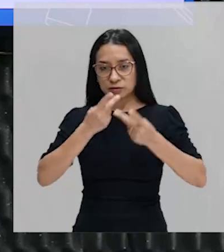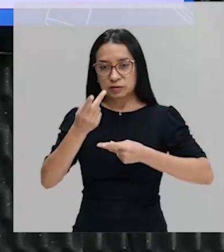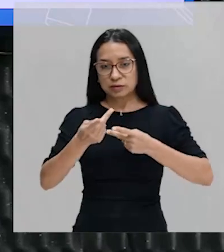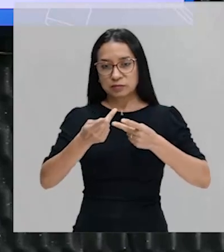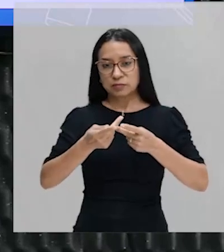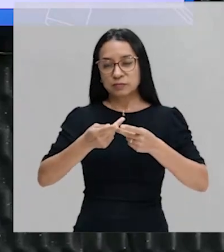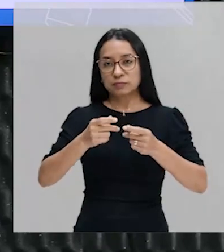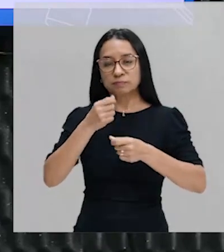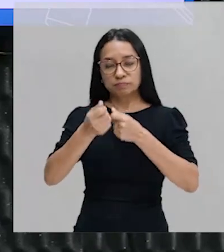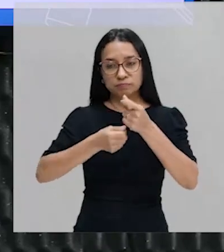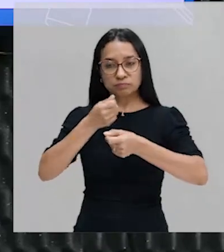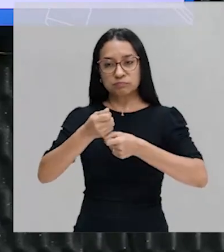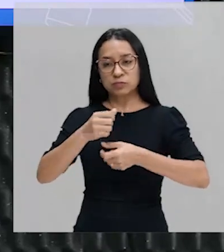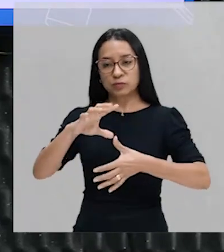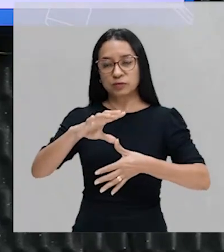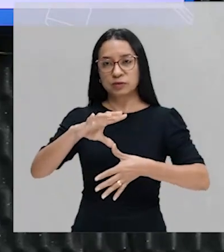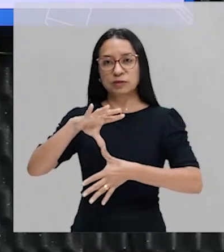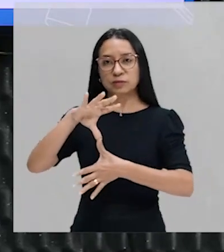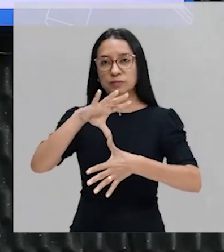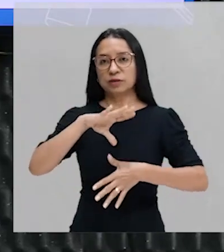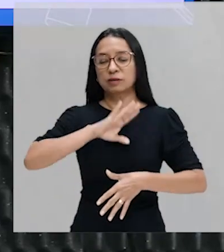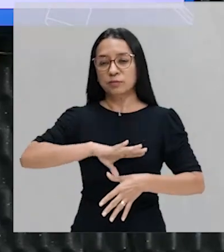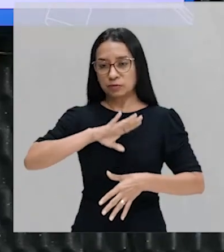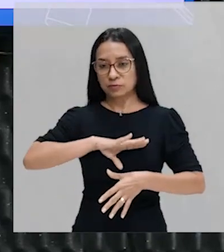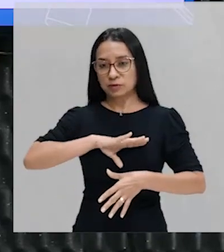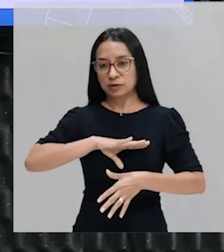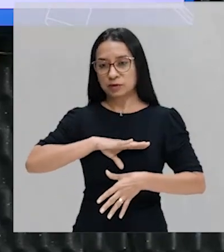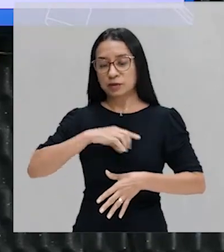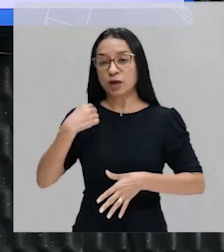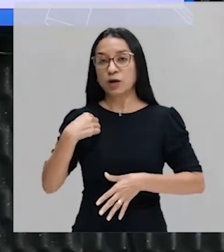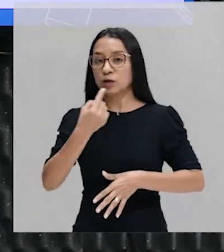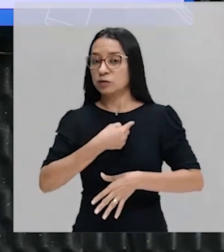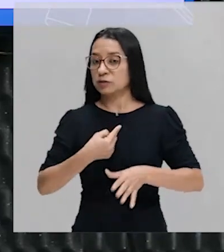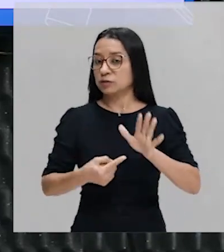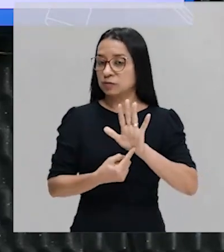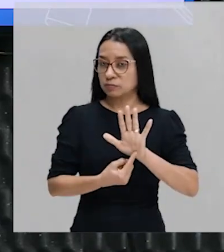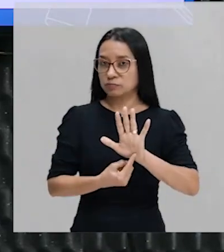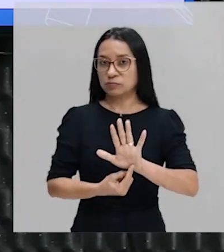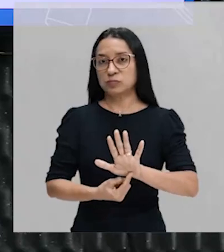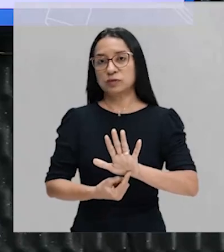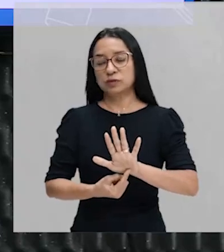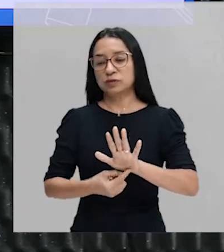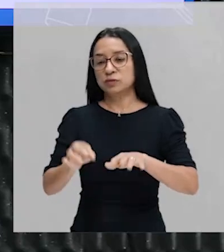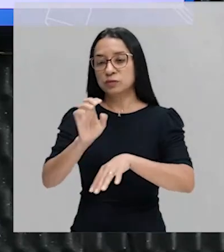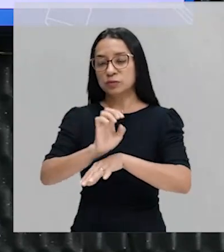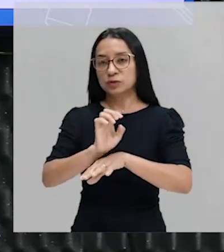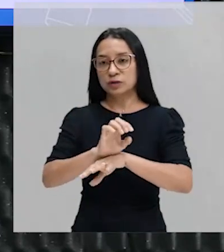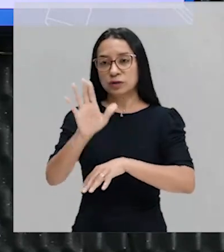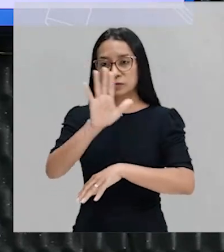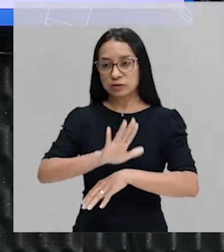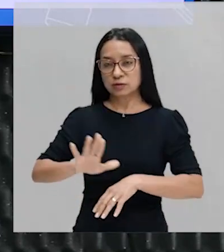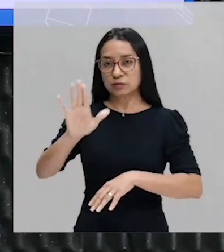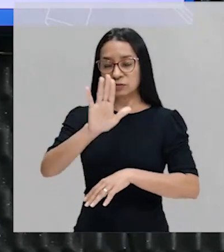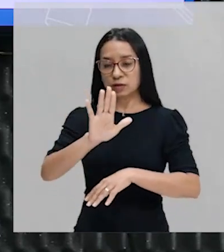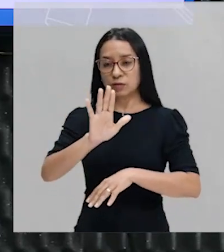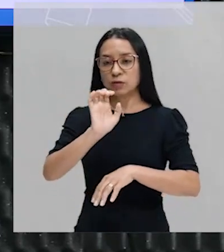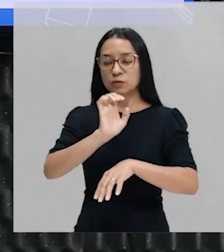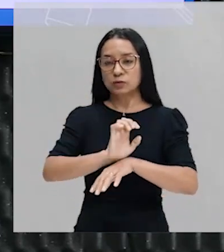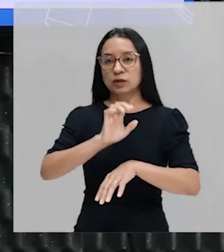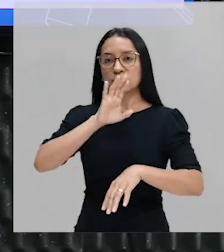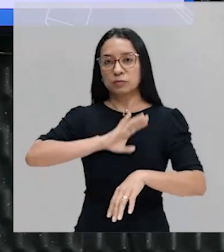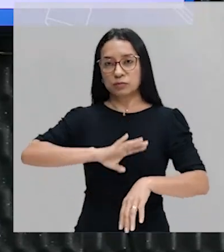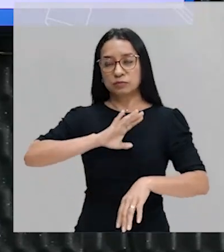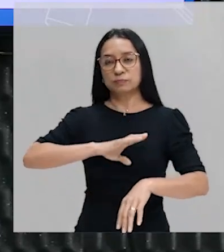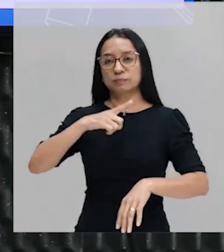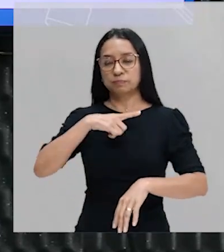observa-se que nós estamos diante de um Estado Nacional, que é o caso do Estado Português, um Estado